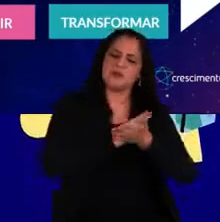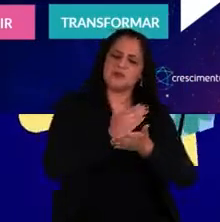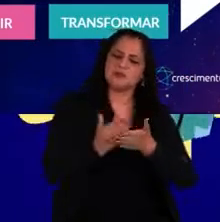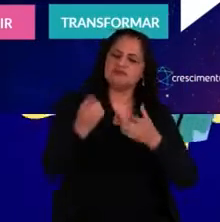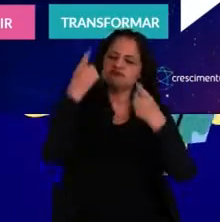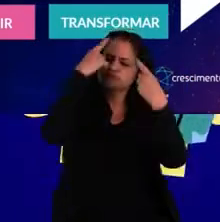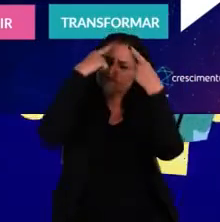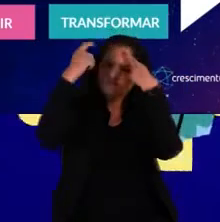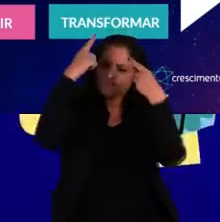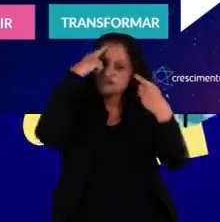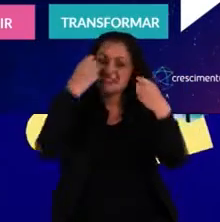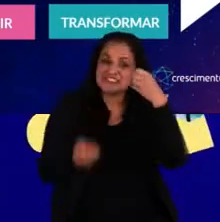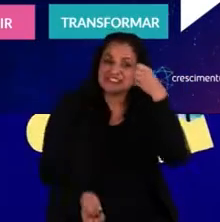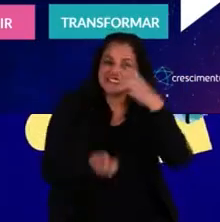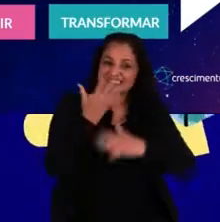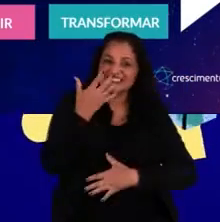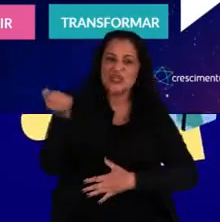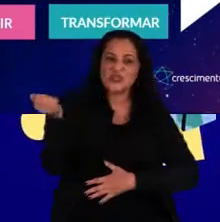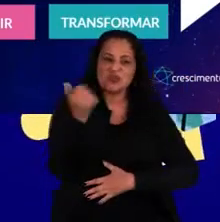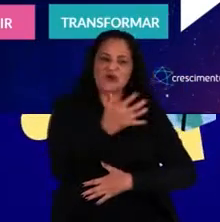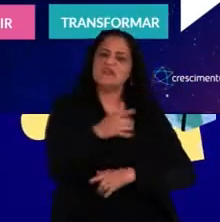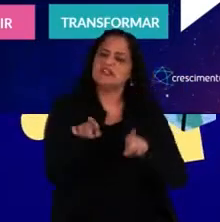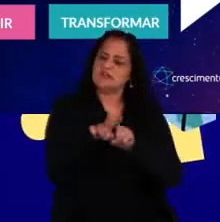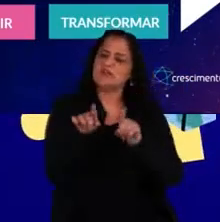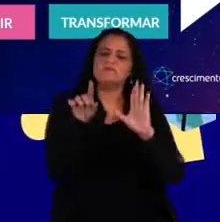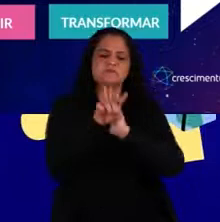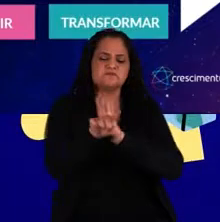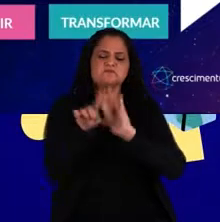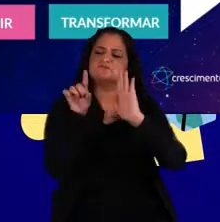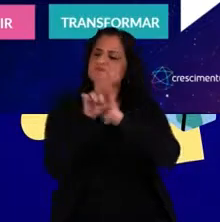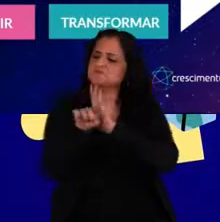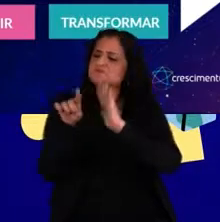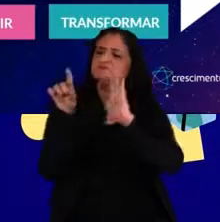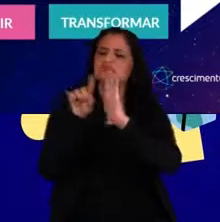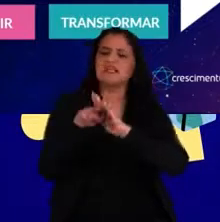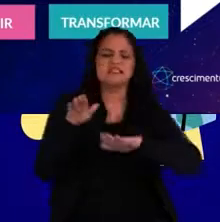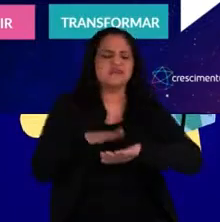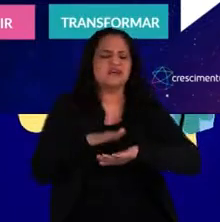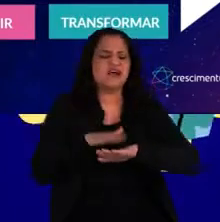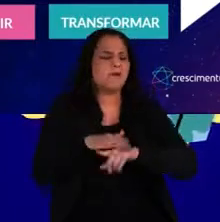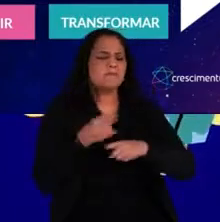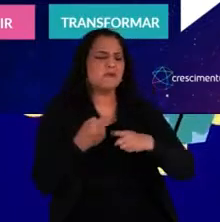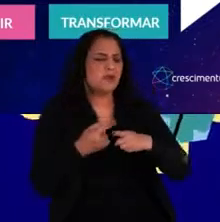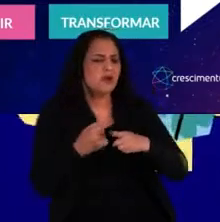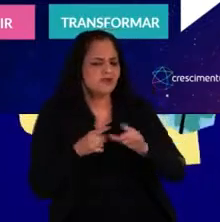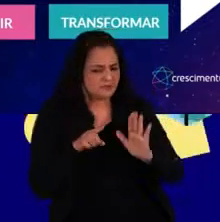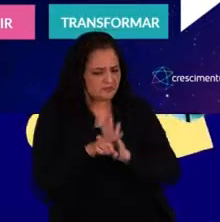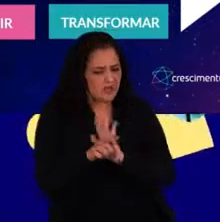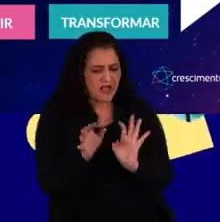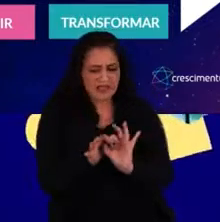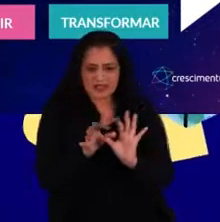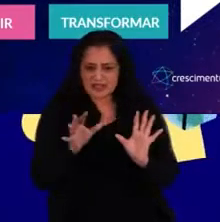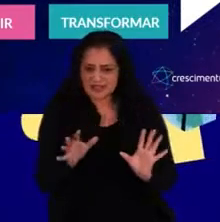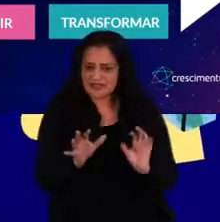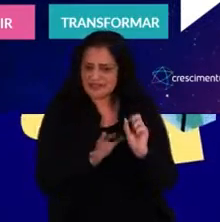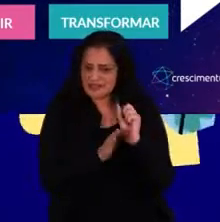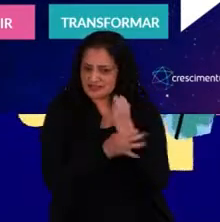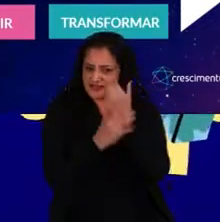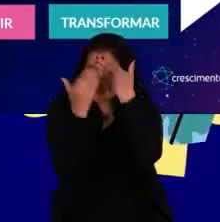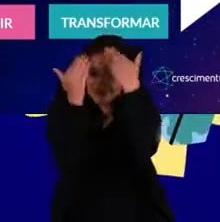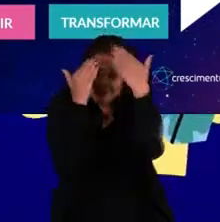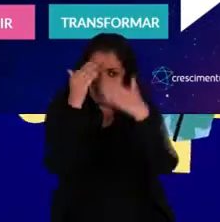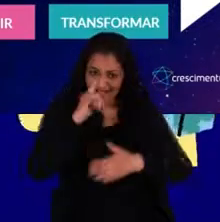criar, inovar e principalmente questionar as coisas como elas estão sendo feitas hoje. Se há